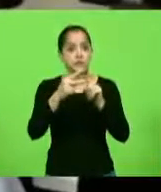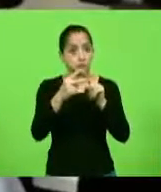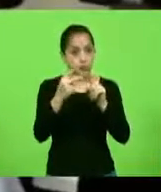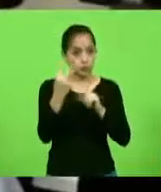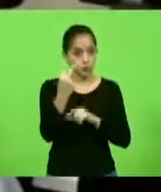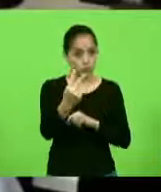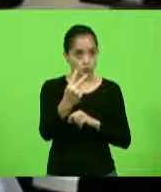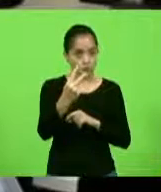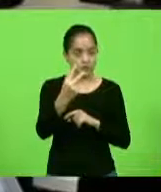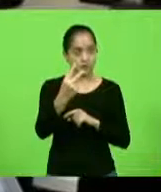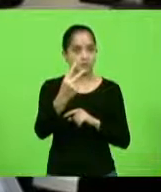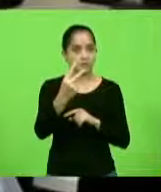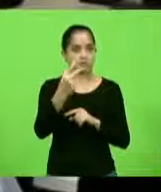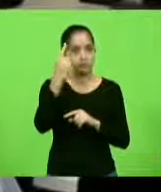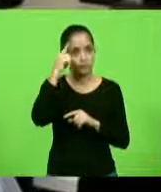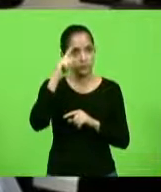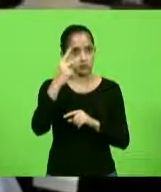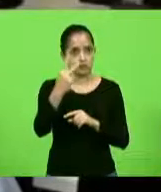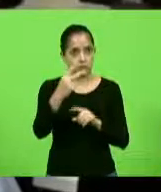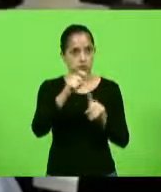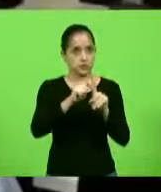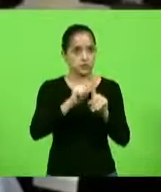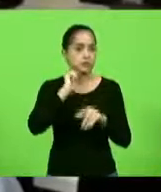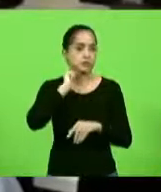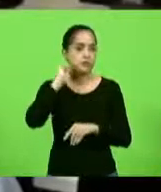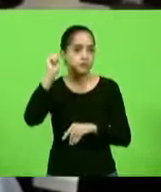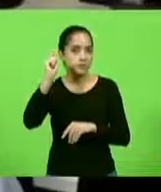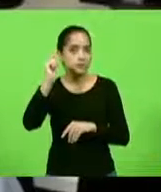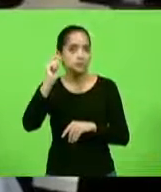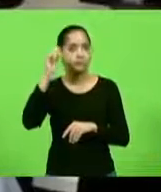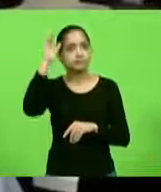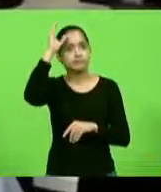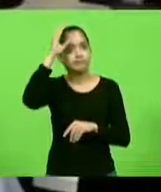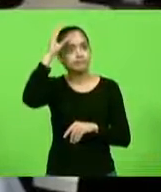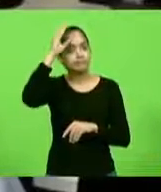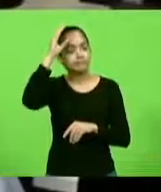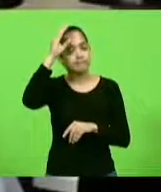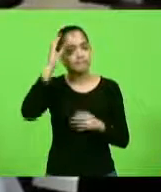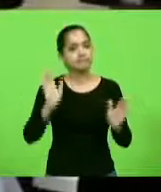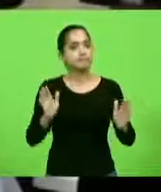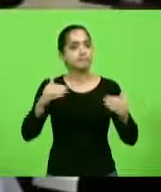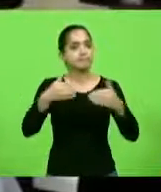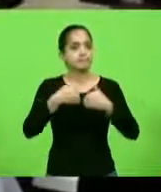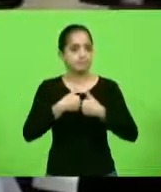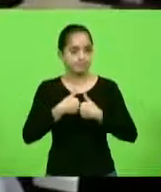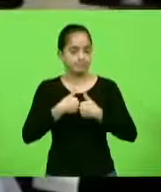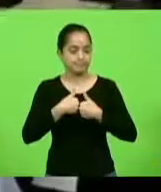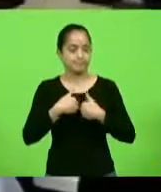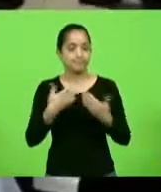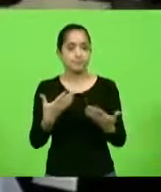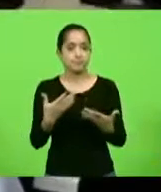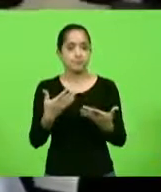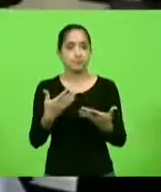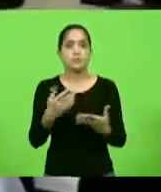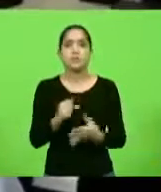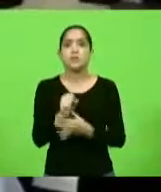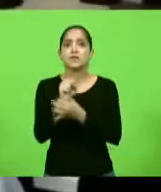como o Dia Mundial da Conscientização do Autismo para reforçar todos